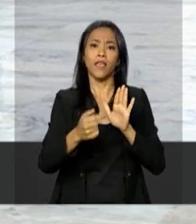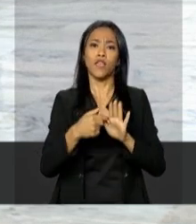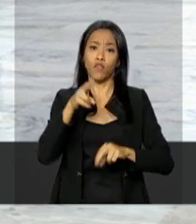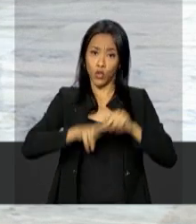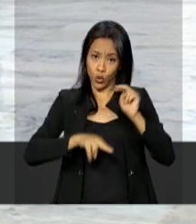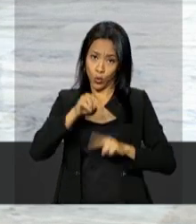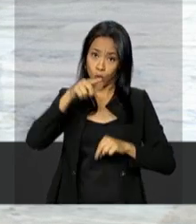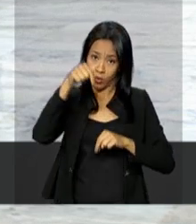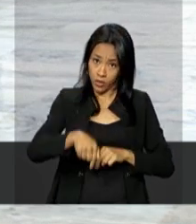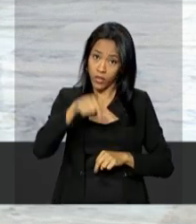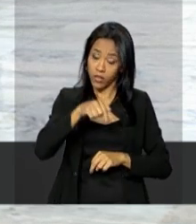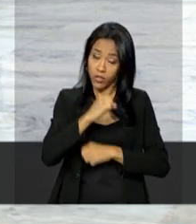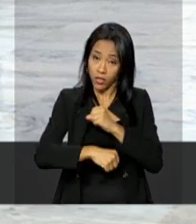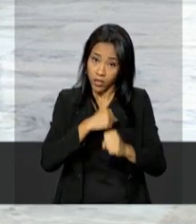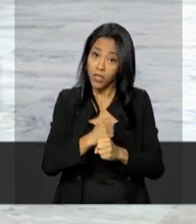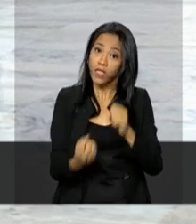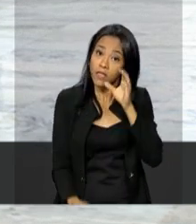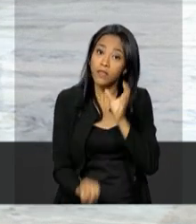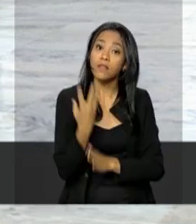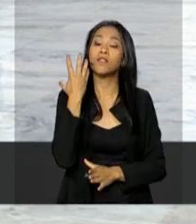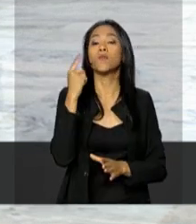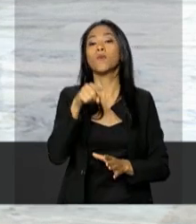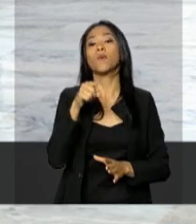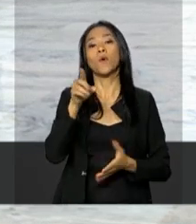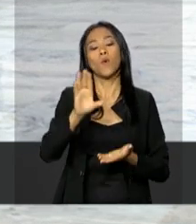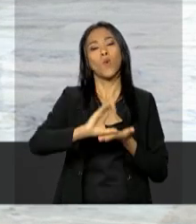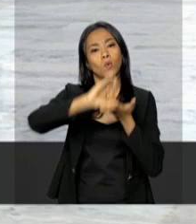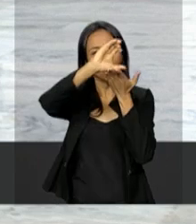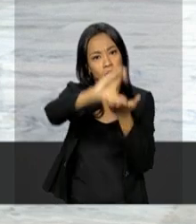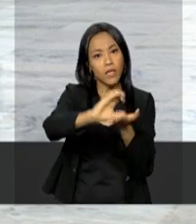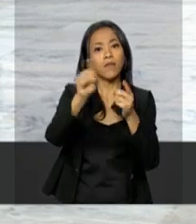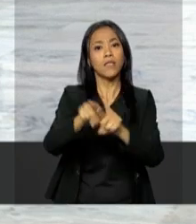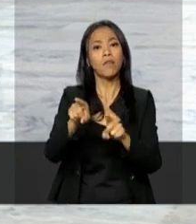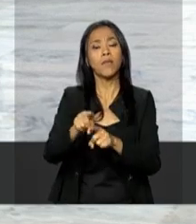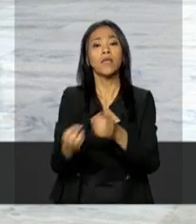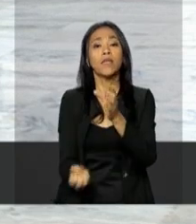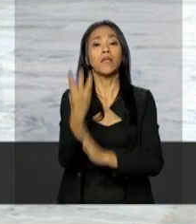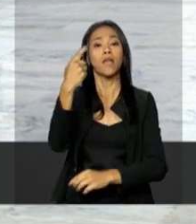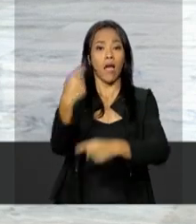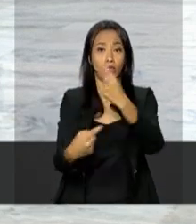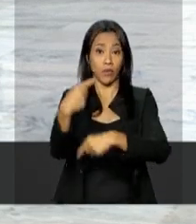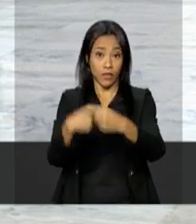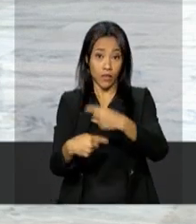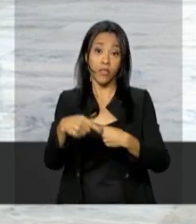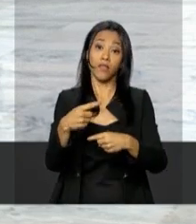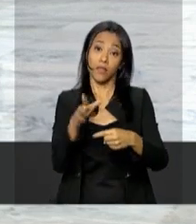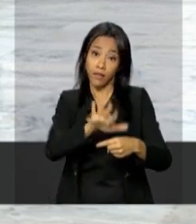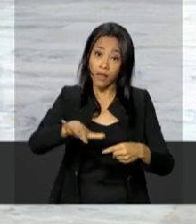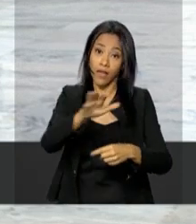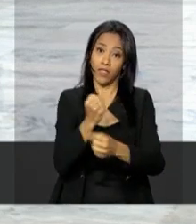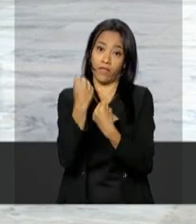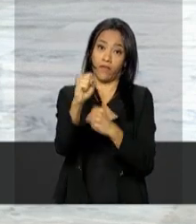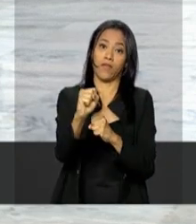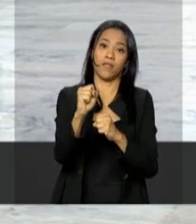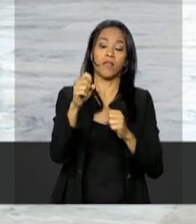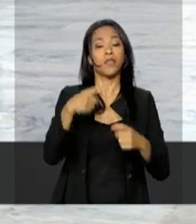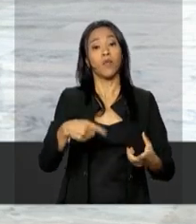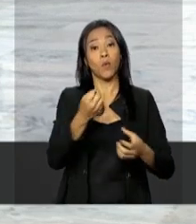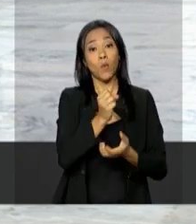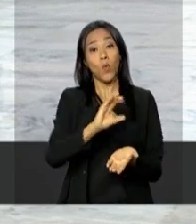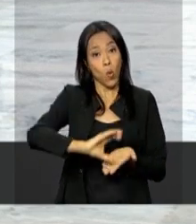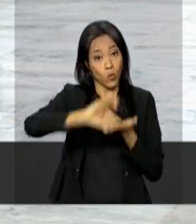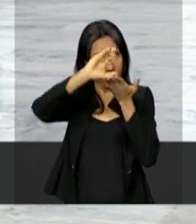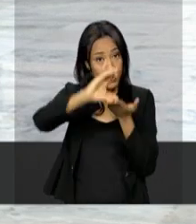Sistema Único de Segurança Pública e a Política Nacional de Segurança Pública e Defesa Social. O Conselho será formado por